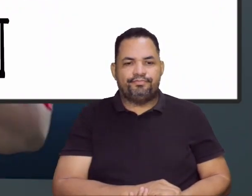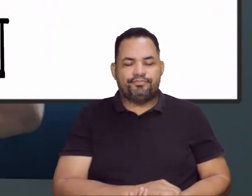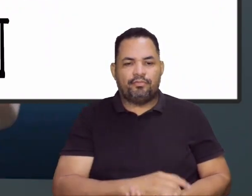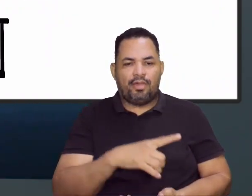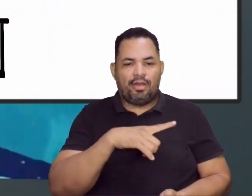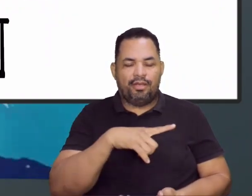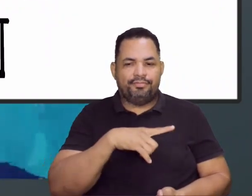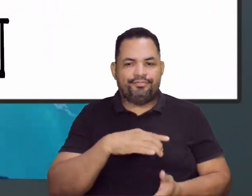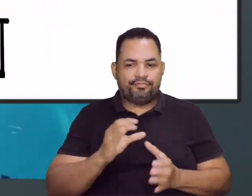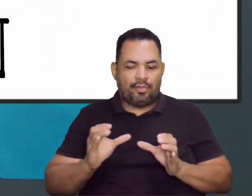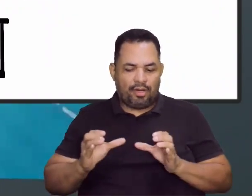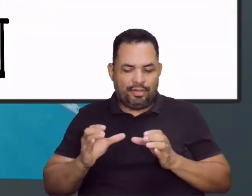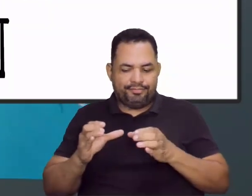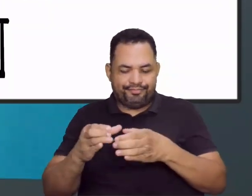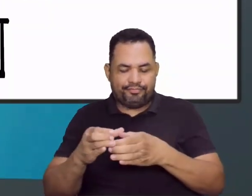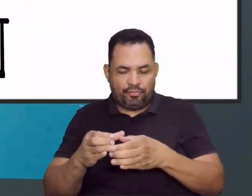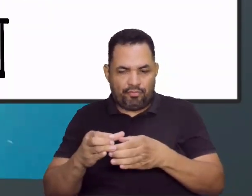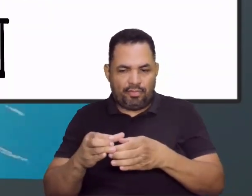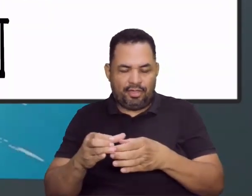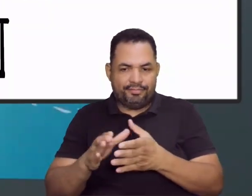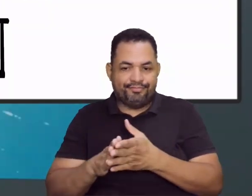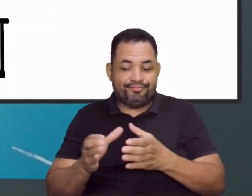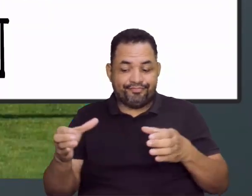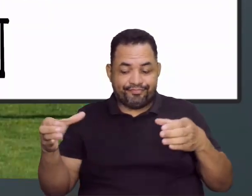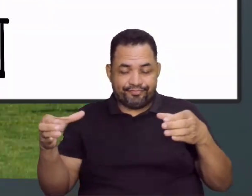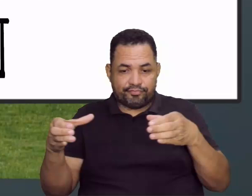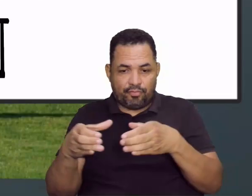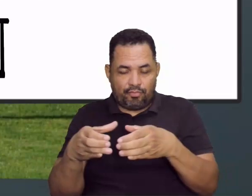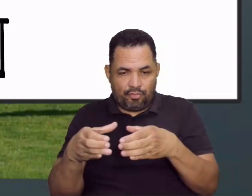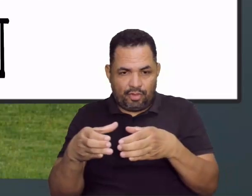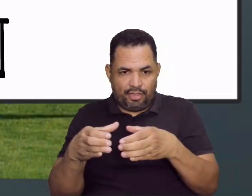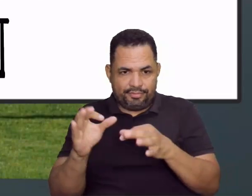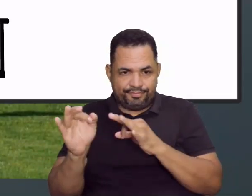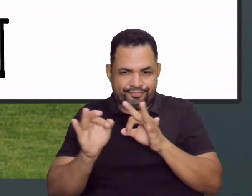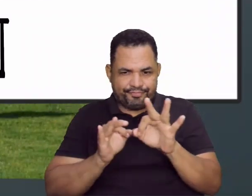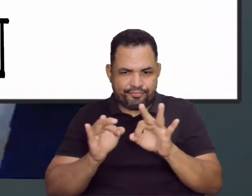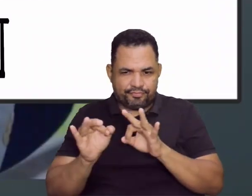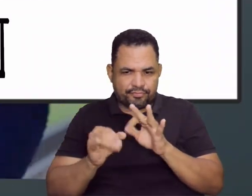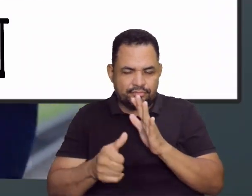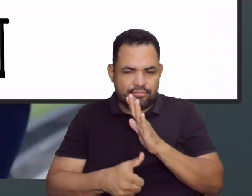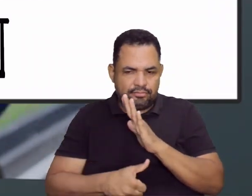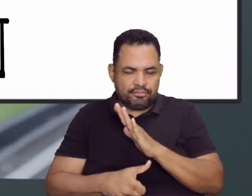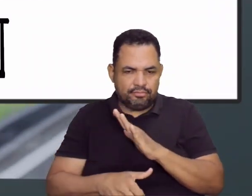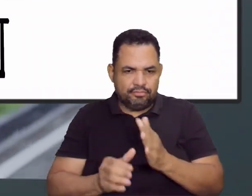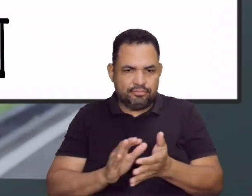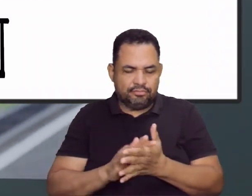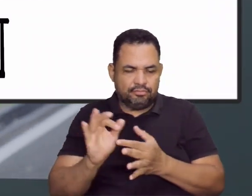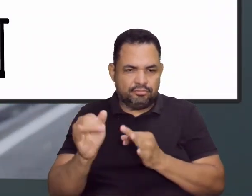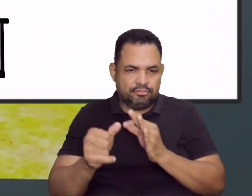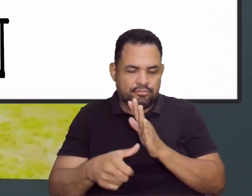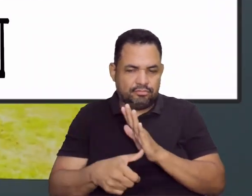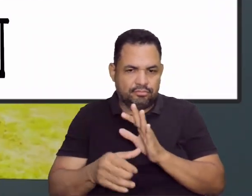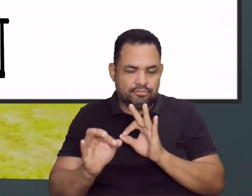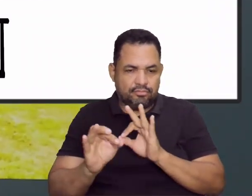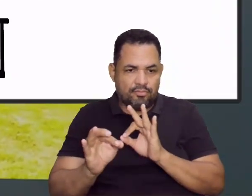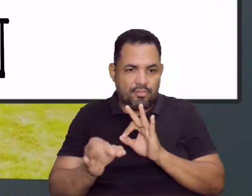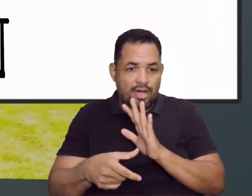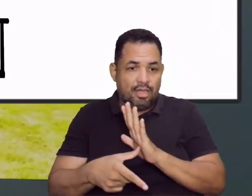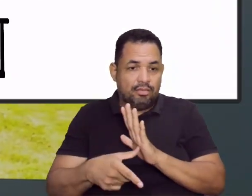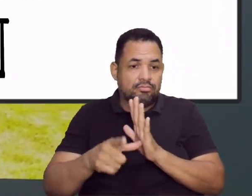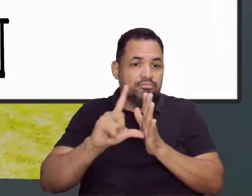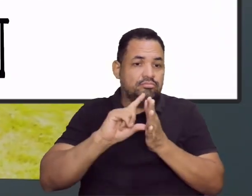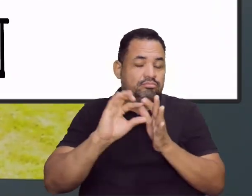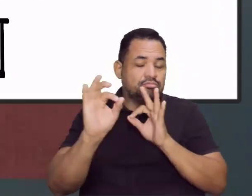Aí é que entram algumas brincadeiras, alguns jogos que são um preparativo, né? Um pré-desportivo, muitas